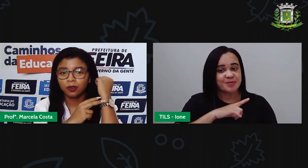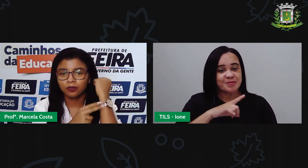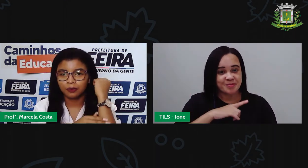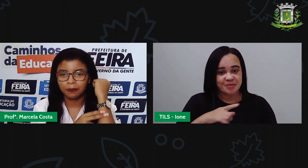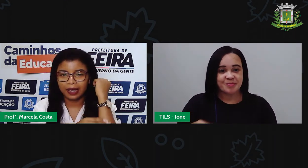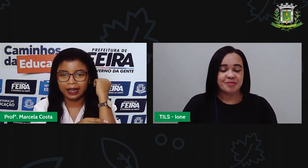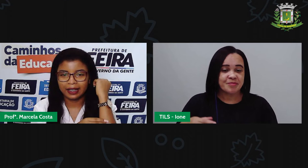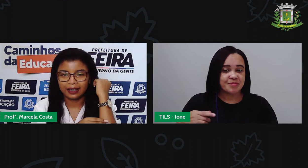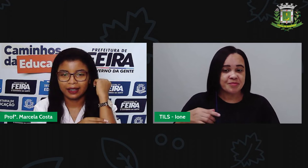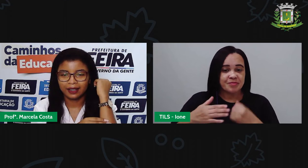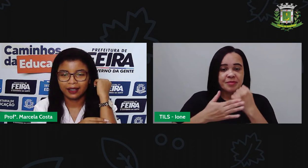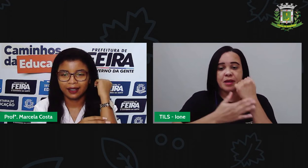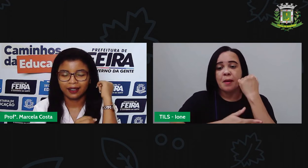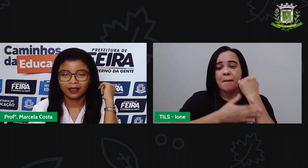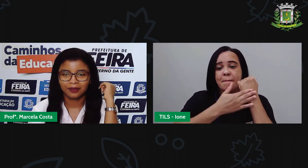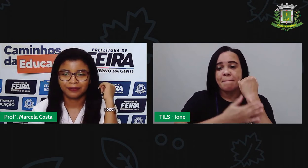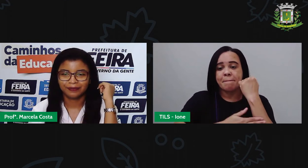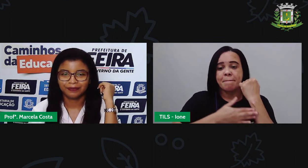E o tom de pele?